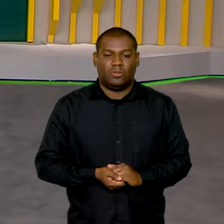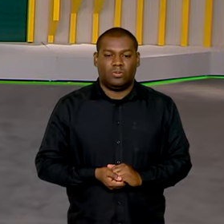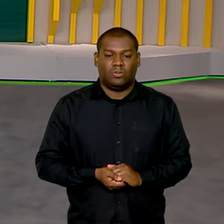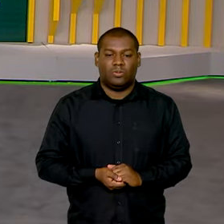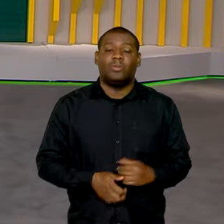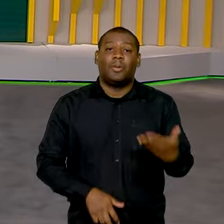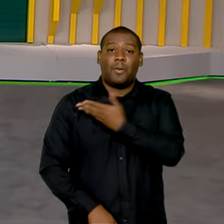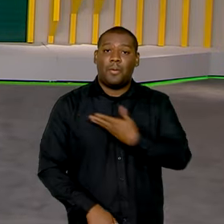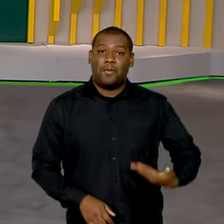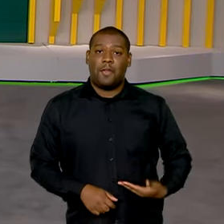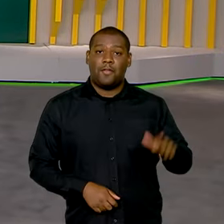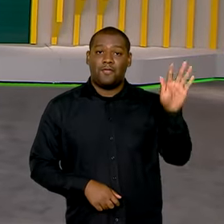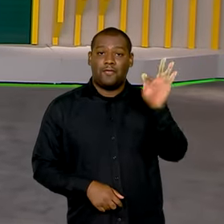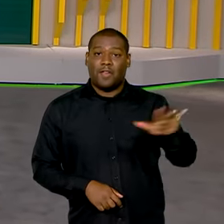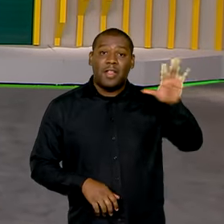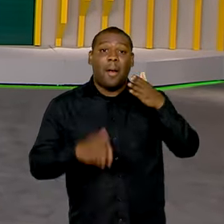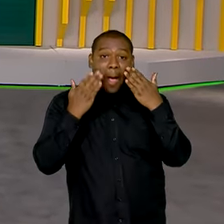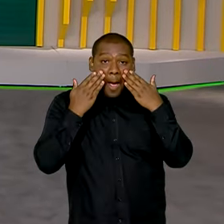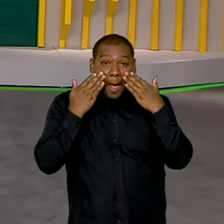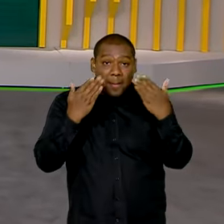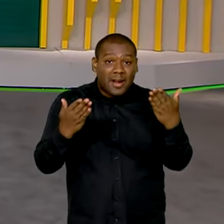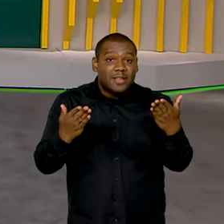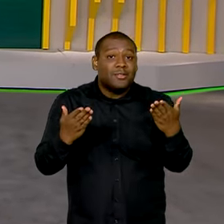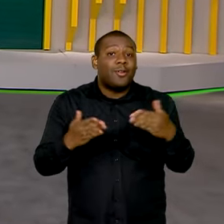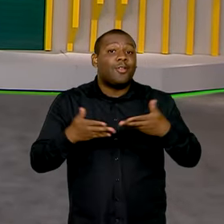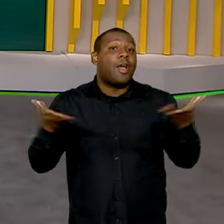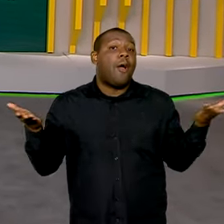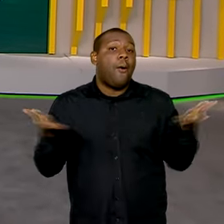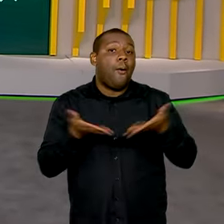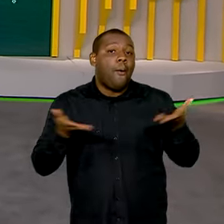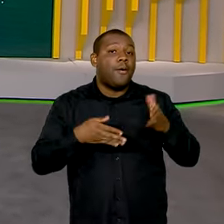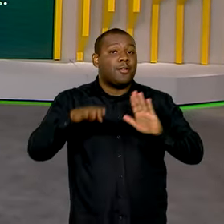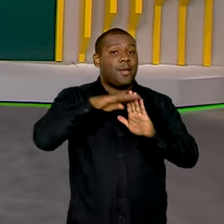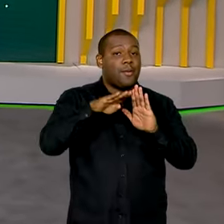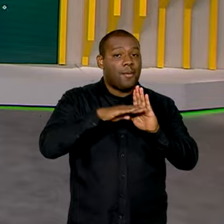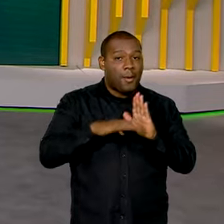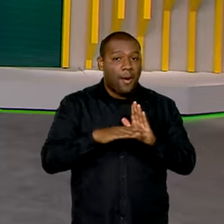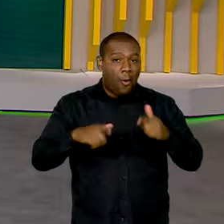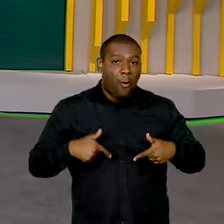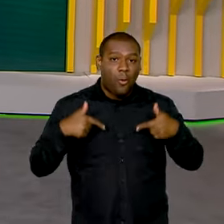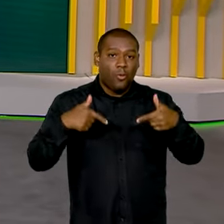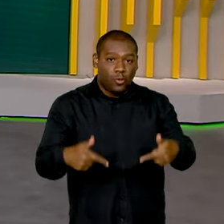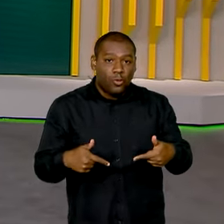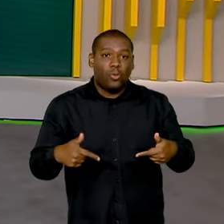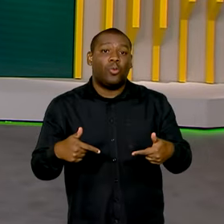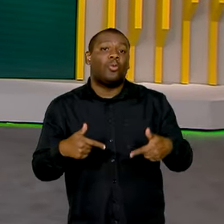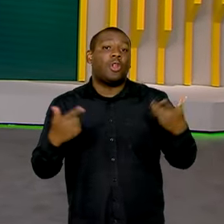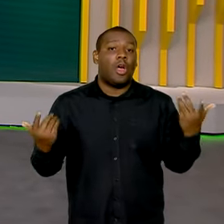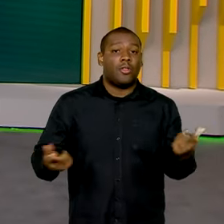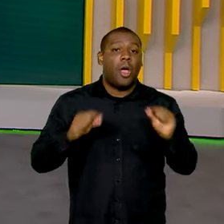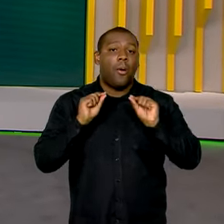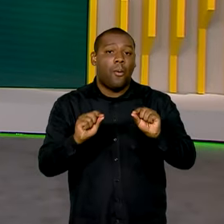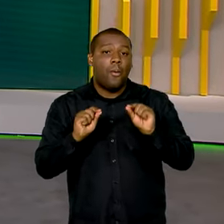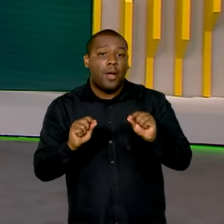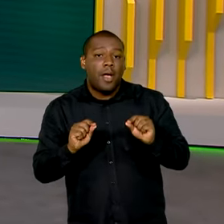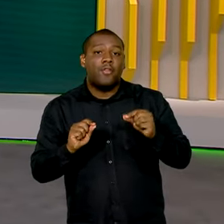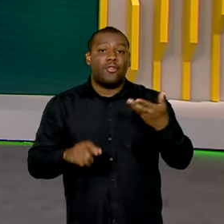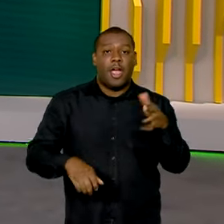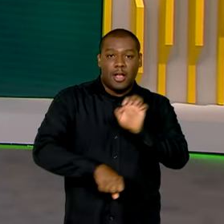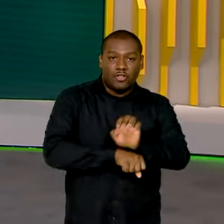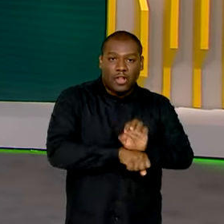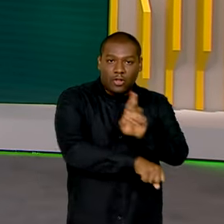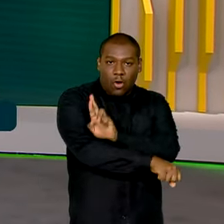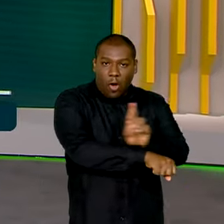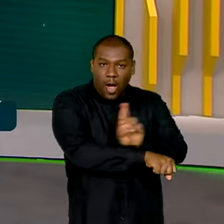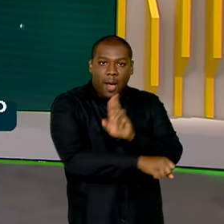O governo federal apresentou hoje medidas em curso no combate aos incêndios florestais em Roraima.